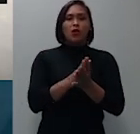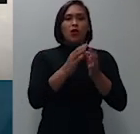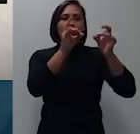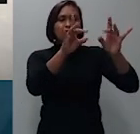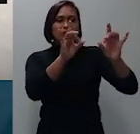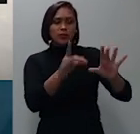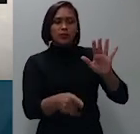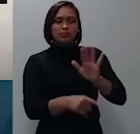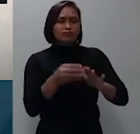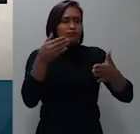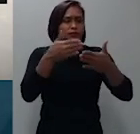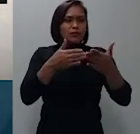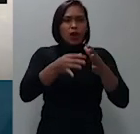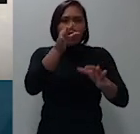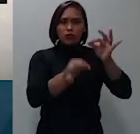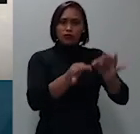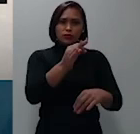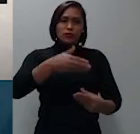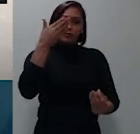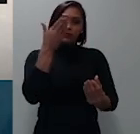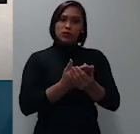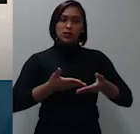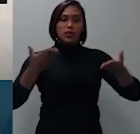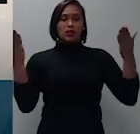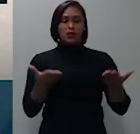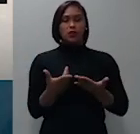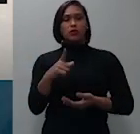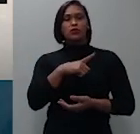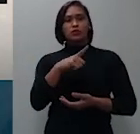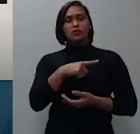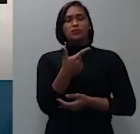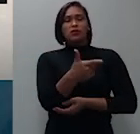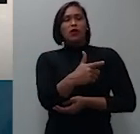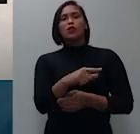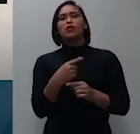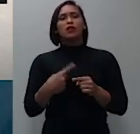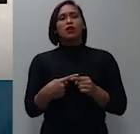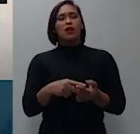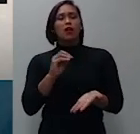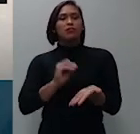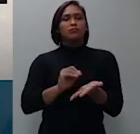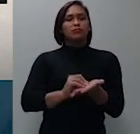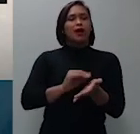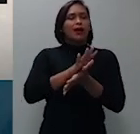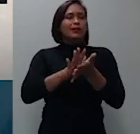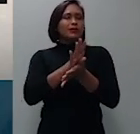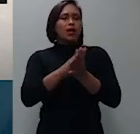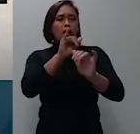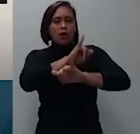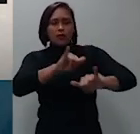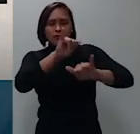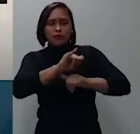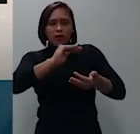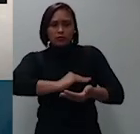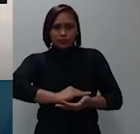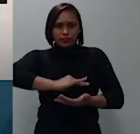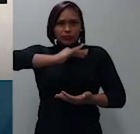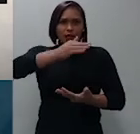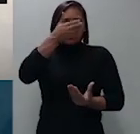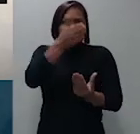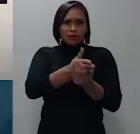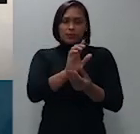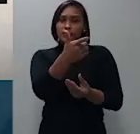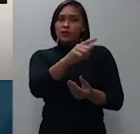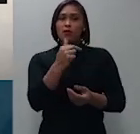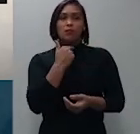processo em que se encontra de forma que não há omissão alguma a ser aclarada não pode a embargante por